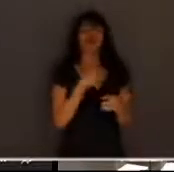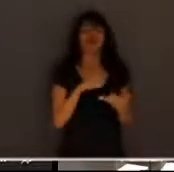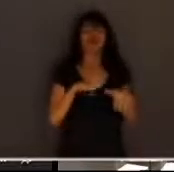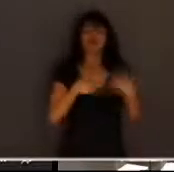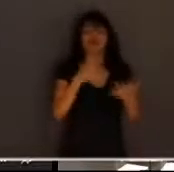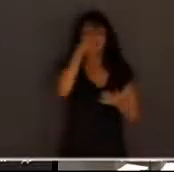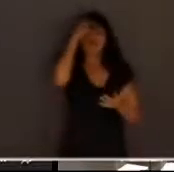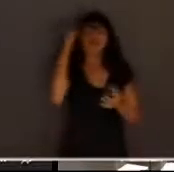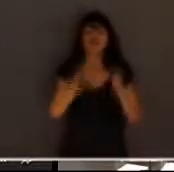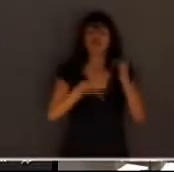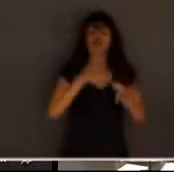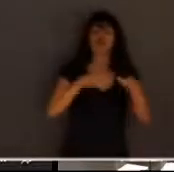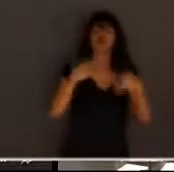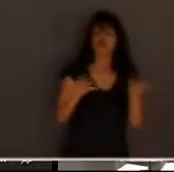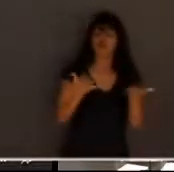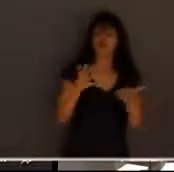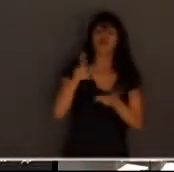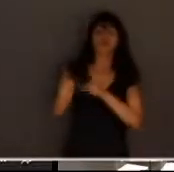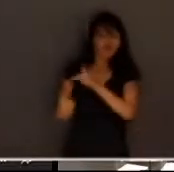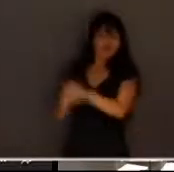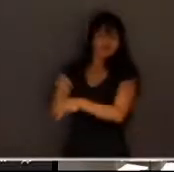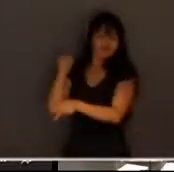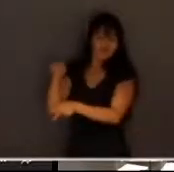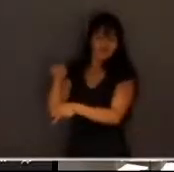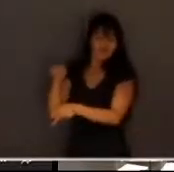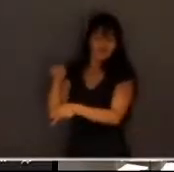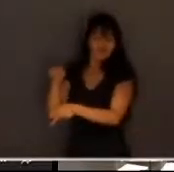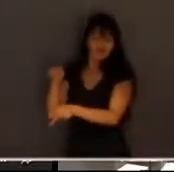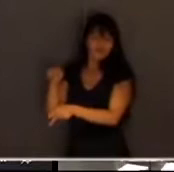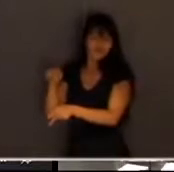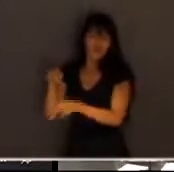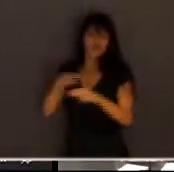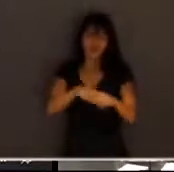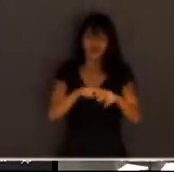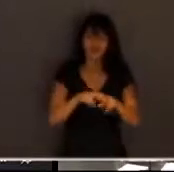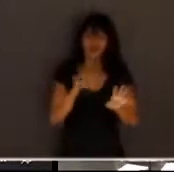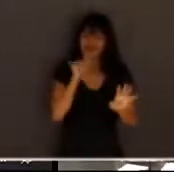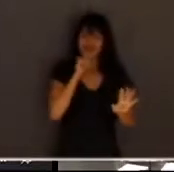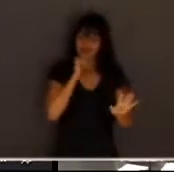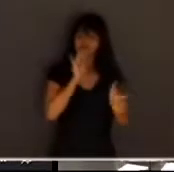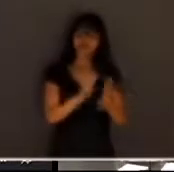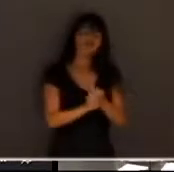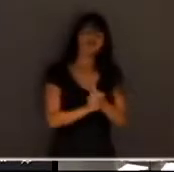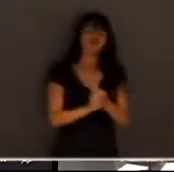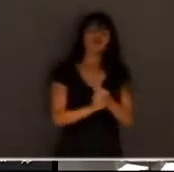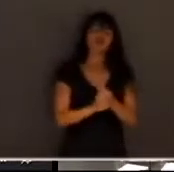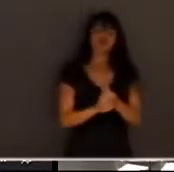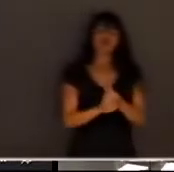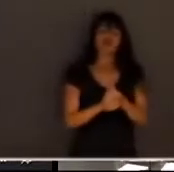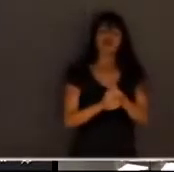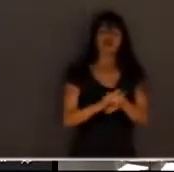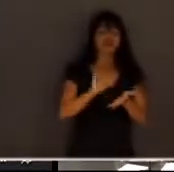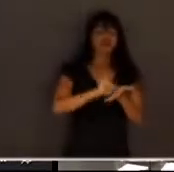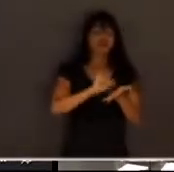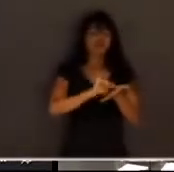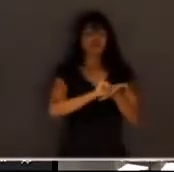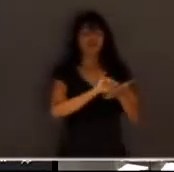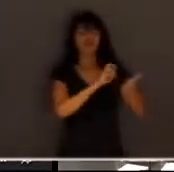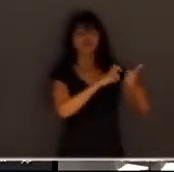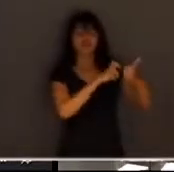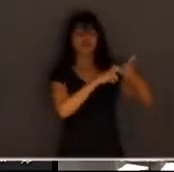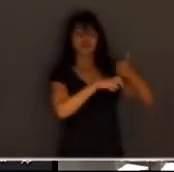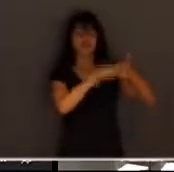a fonte primária de todo o poder portanto a instituição do tribunal do júri ela se